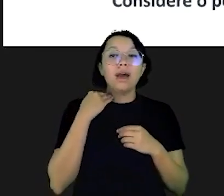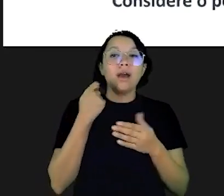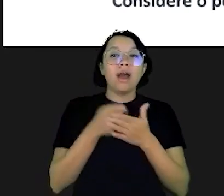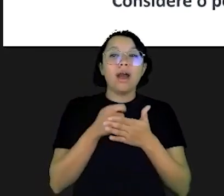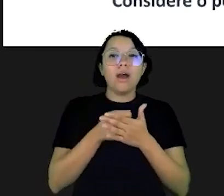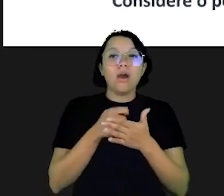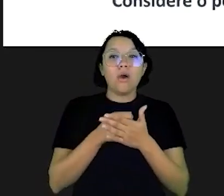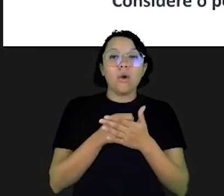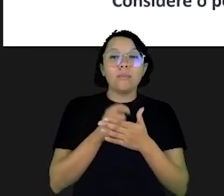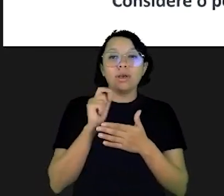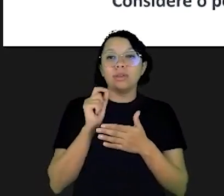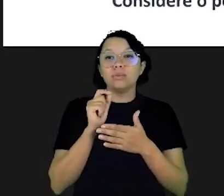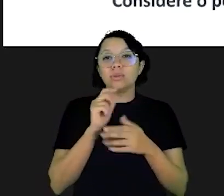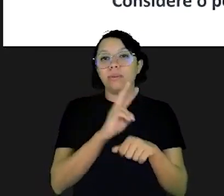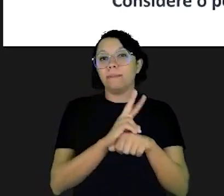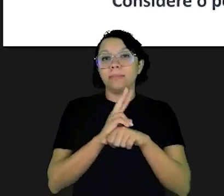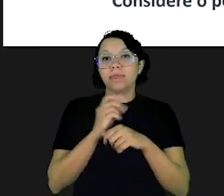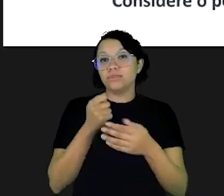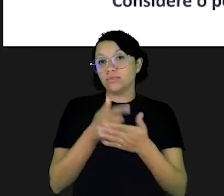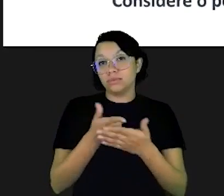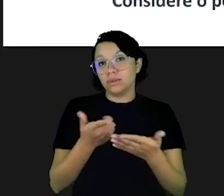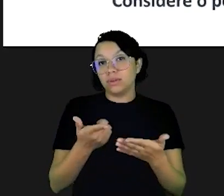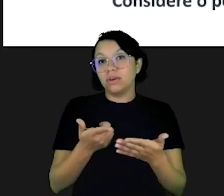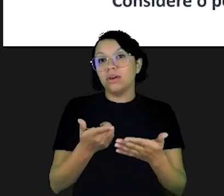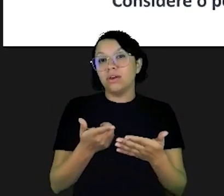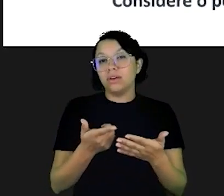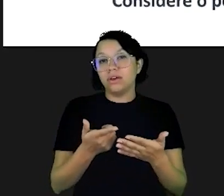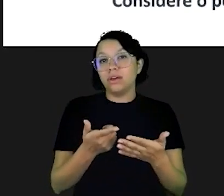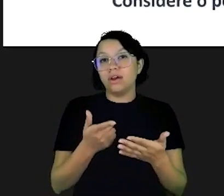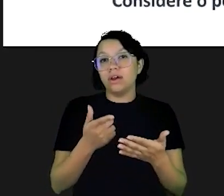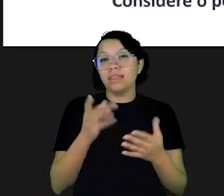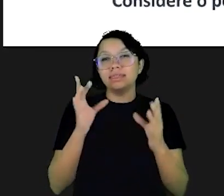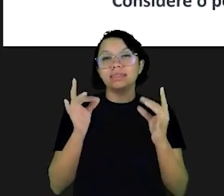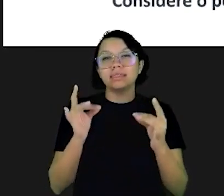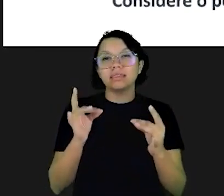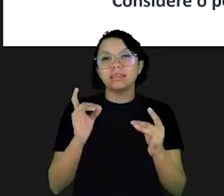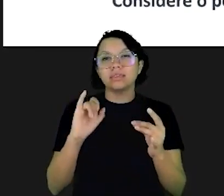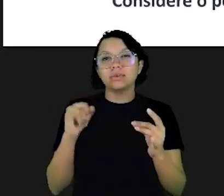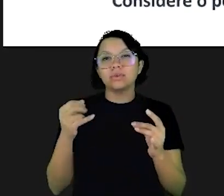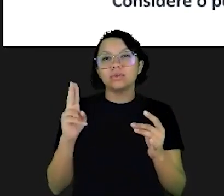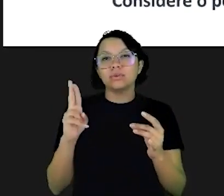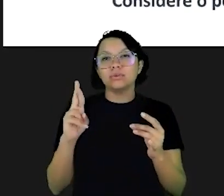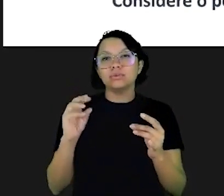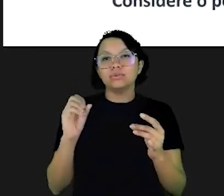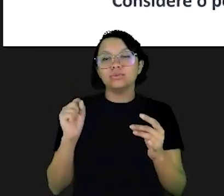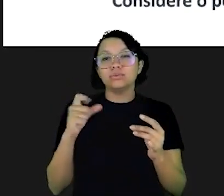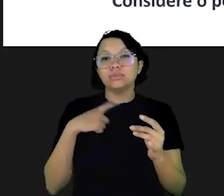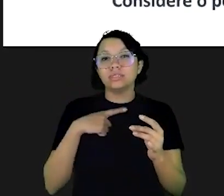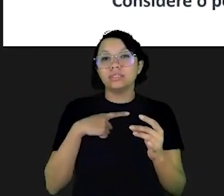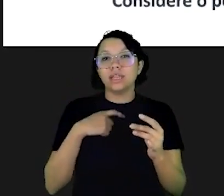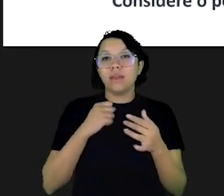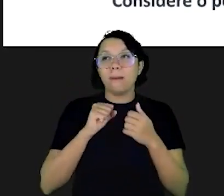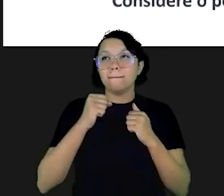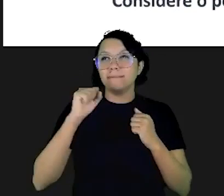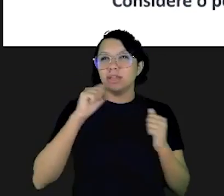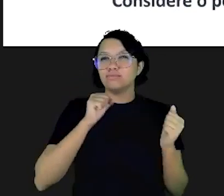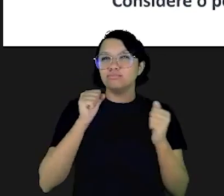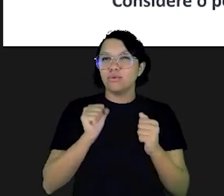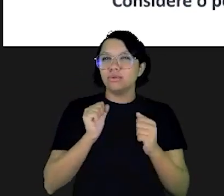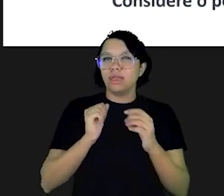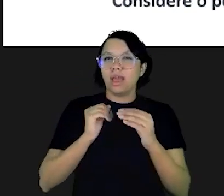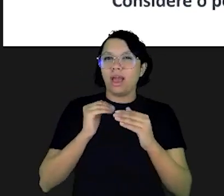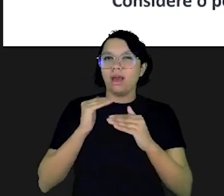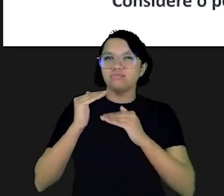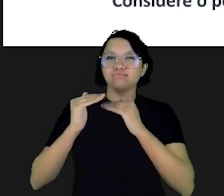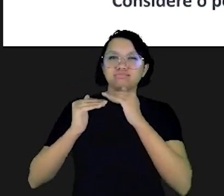pagando um financiamento ou um empréstimo que você tomou. Só que tem um detalhe. Os juros têm um